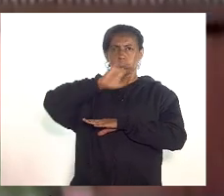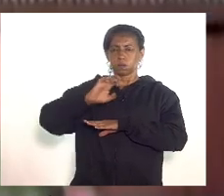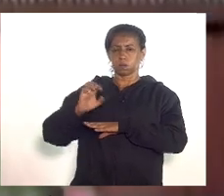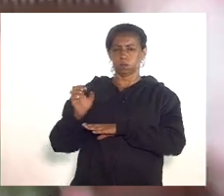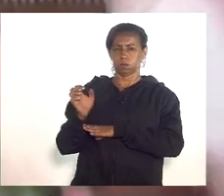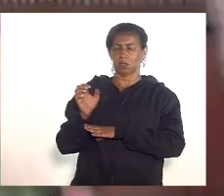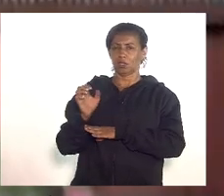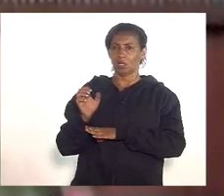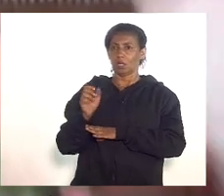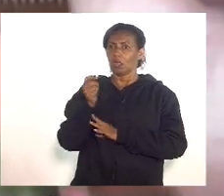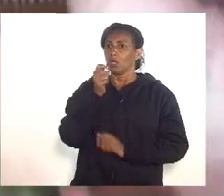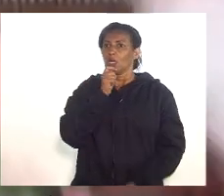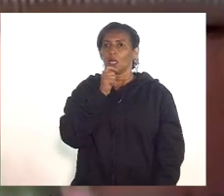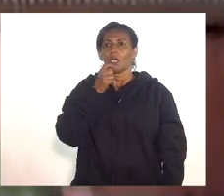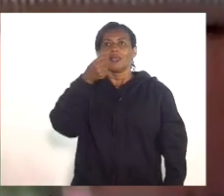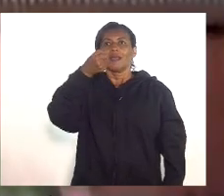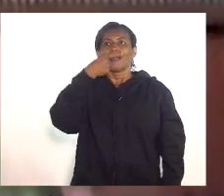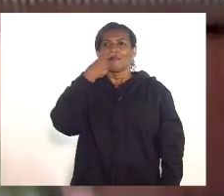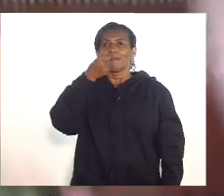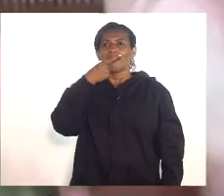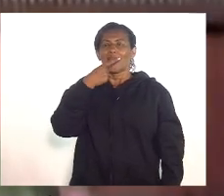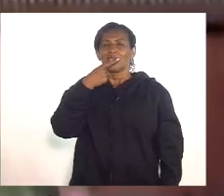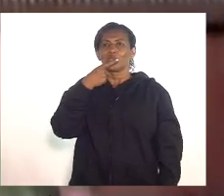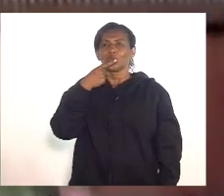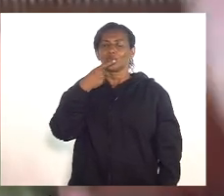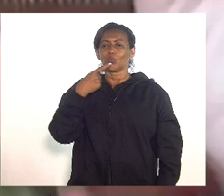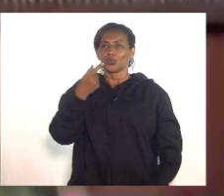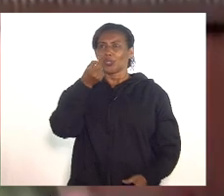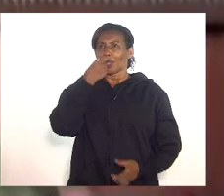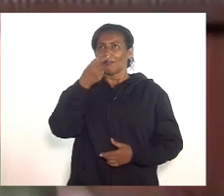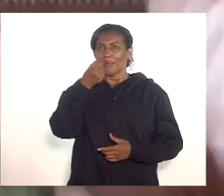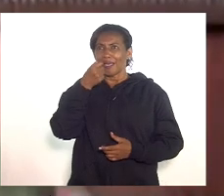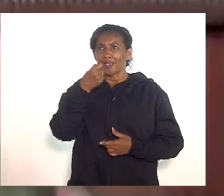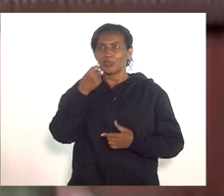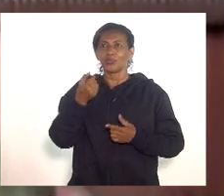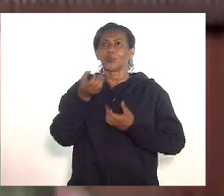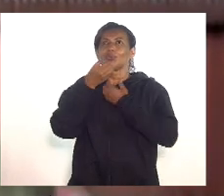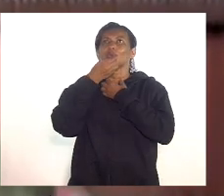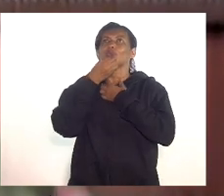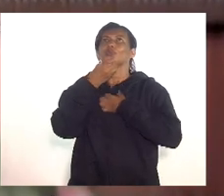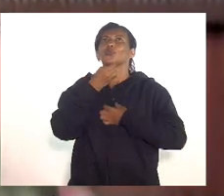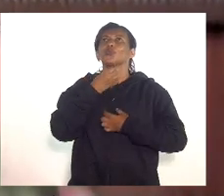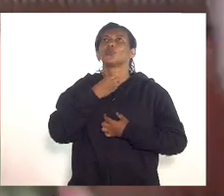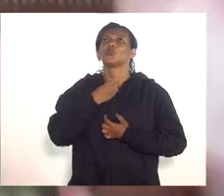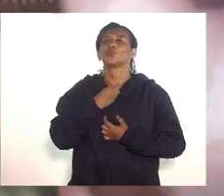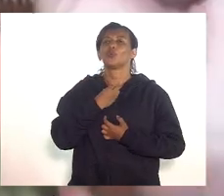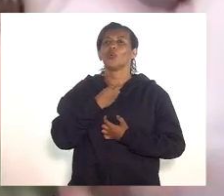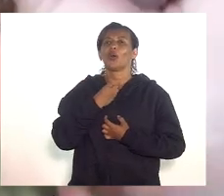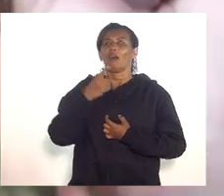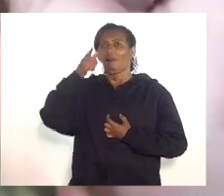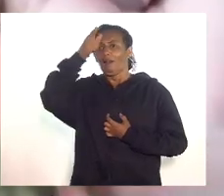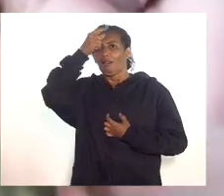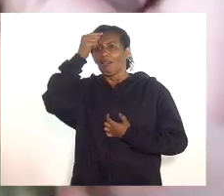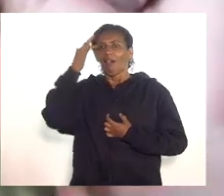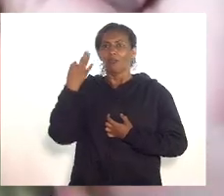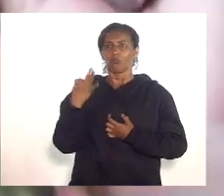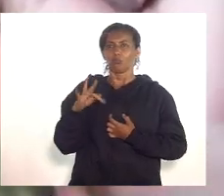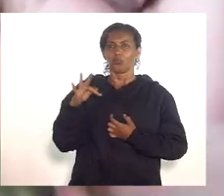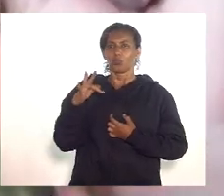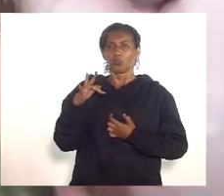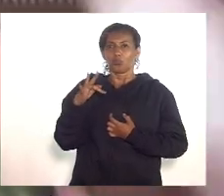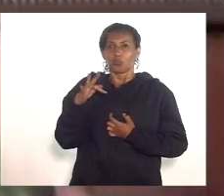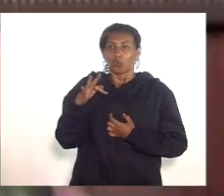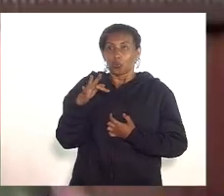há remédio para sedar pessoas que estão entubadas e que devem estar sofrendo